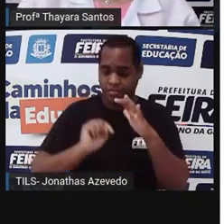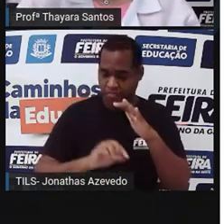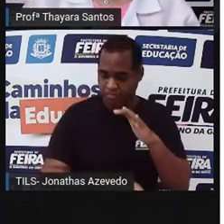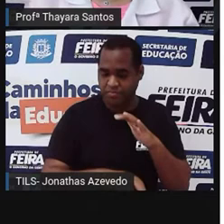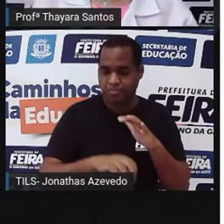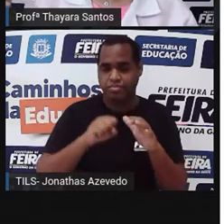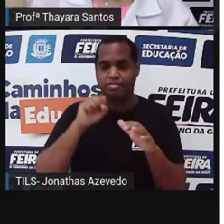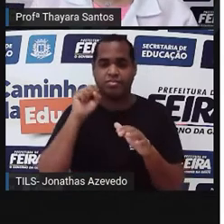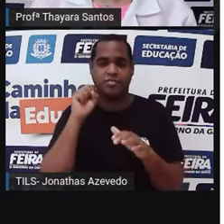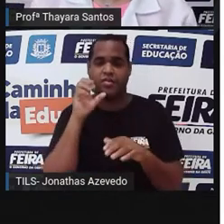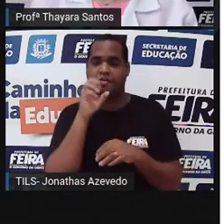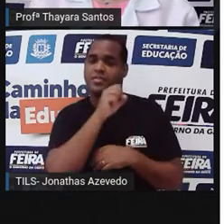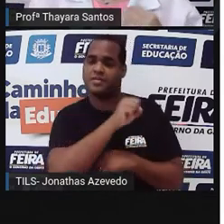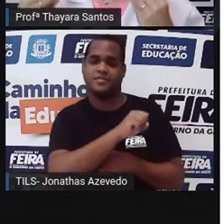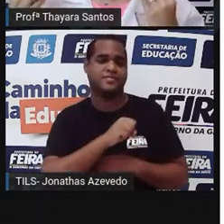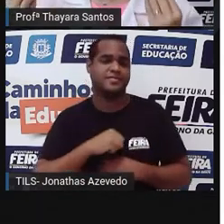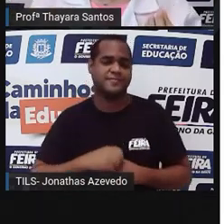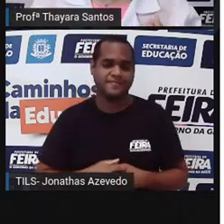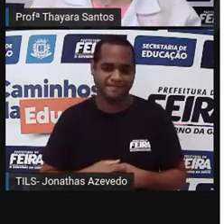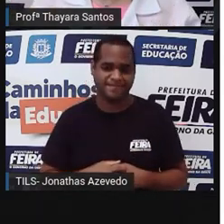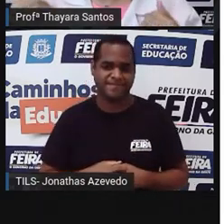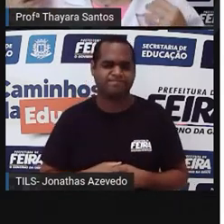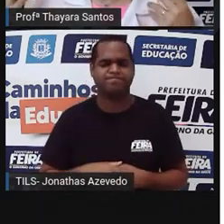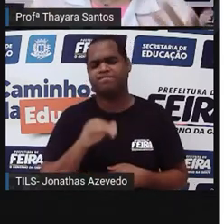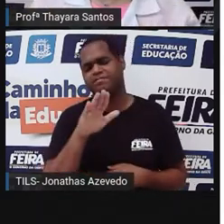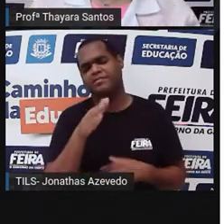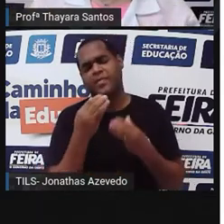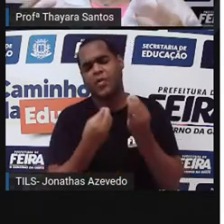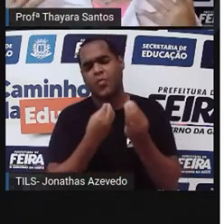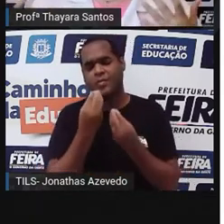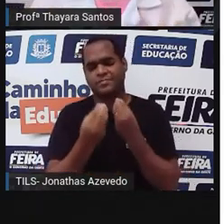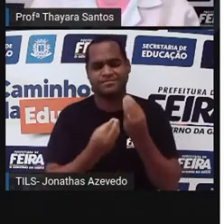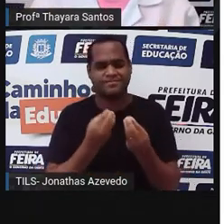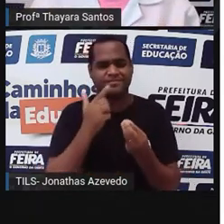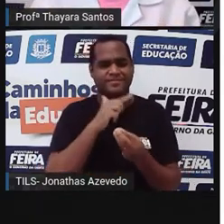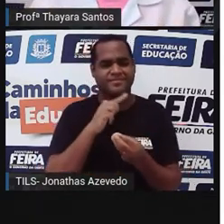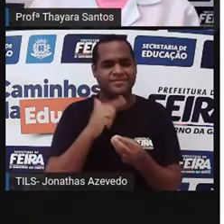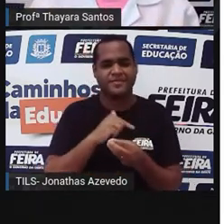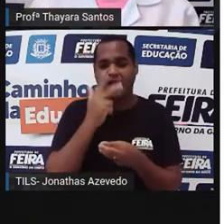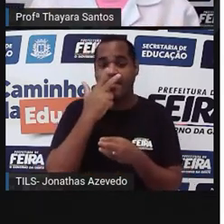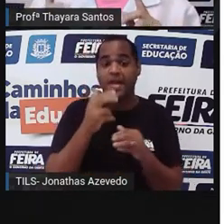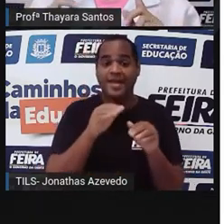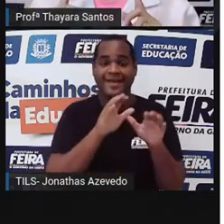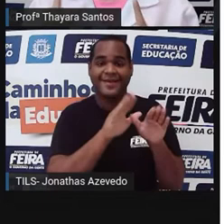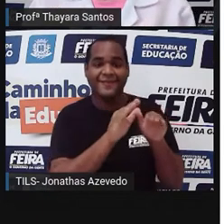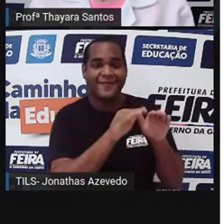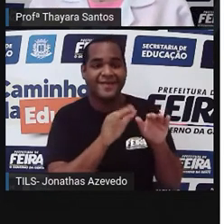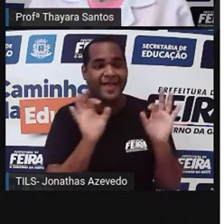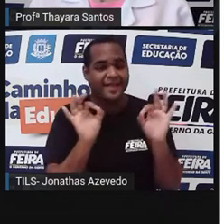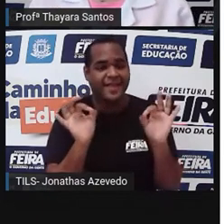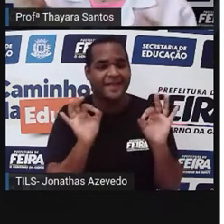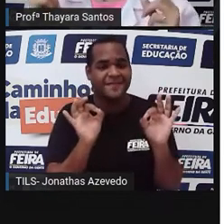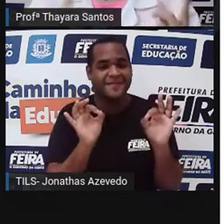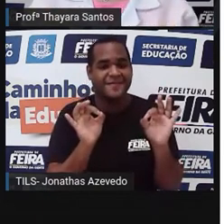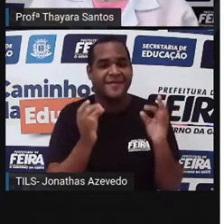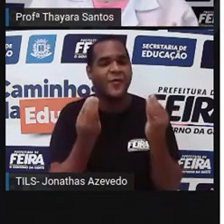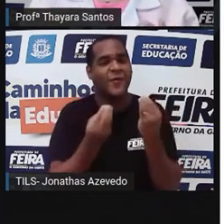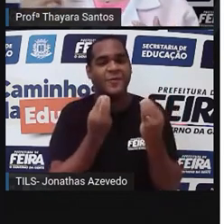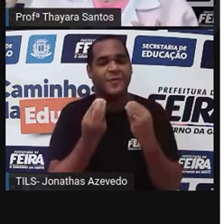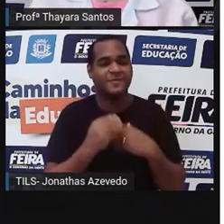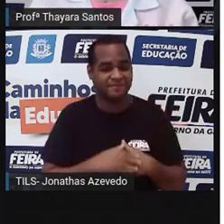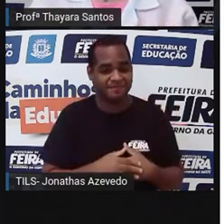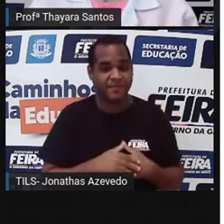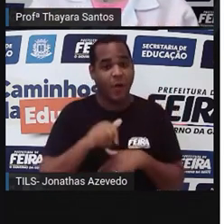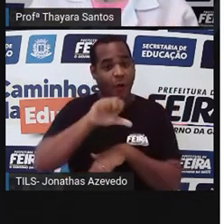pegam o peixe e já saem. E como é que elas conseguem fazer isso sem ficar com as penas encharcadas? A gente sabe que óleo